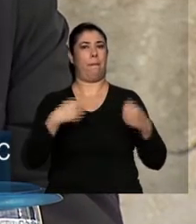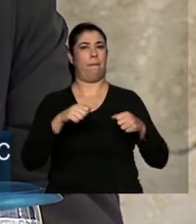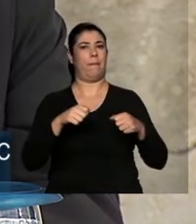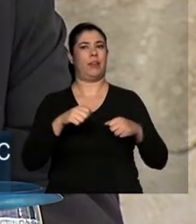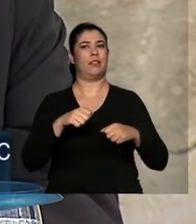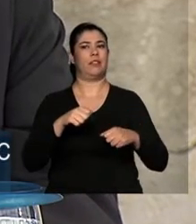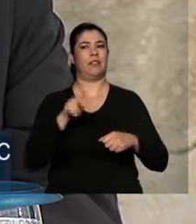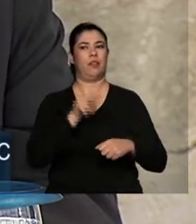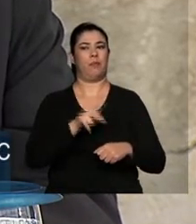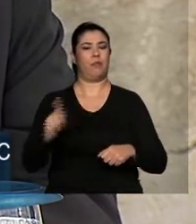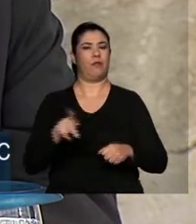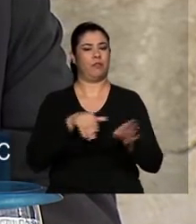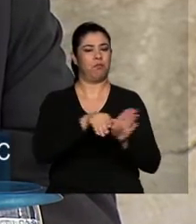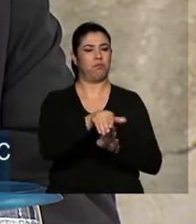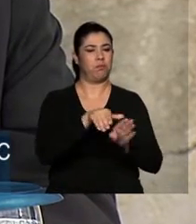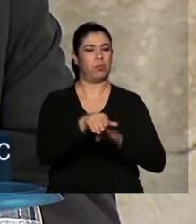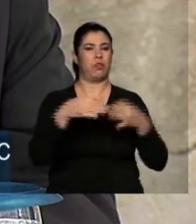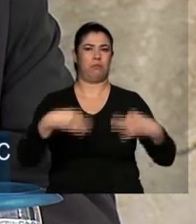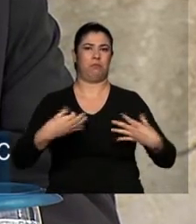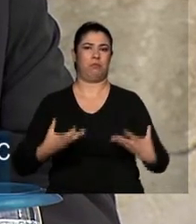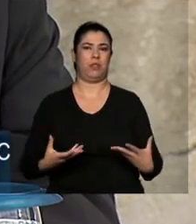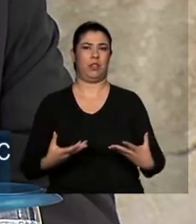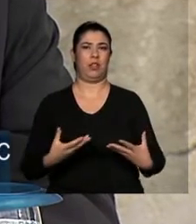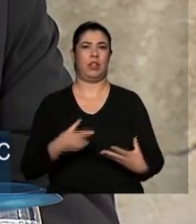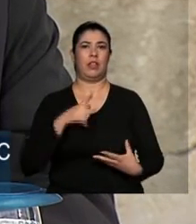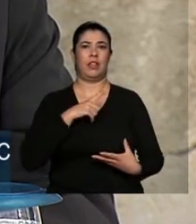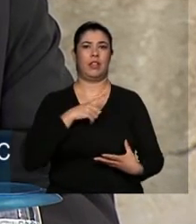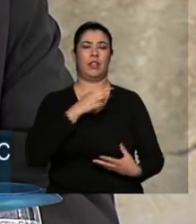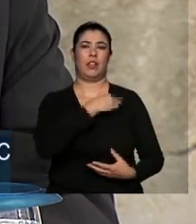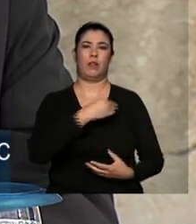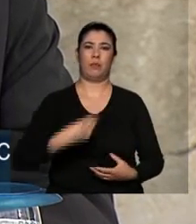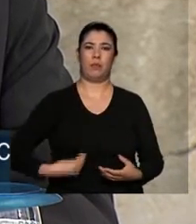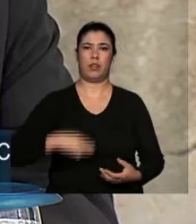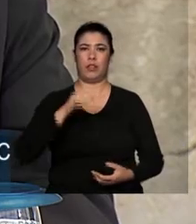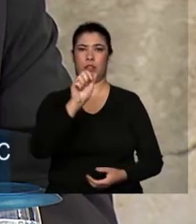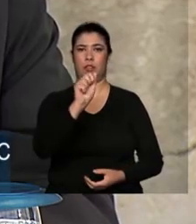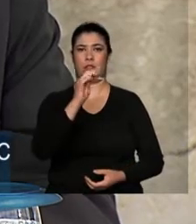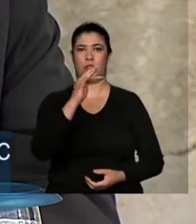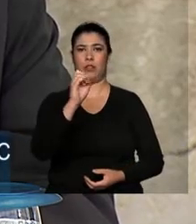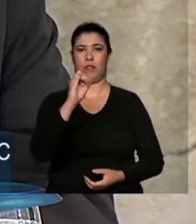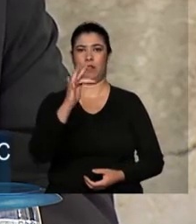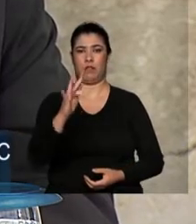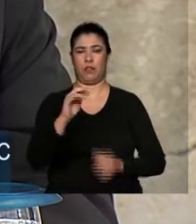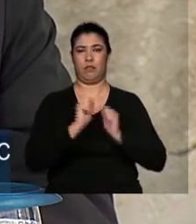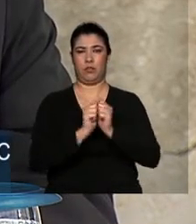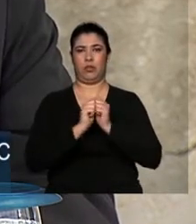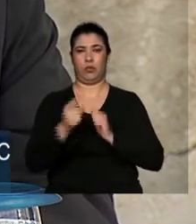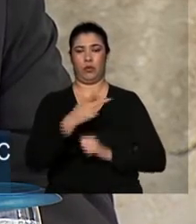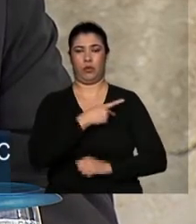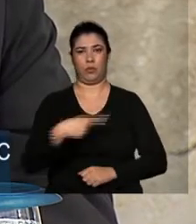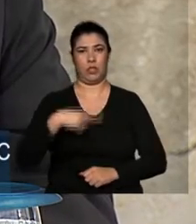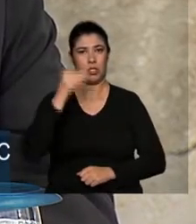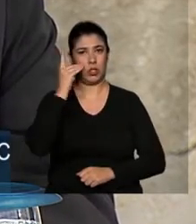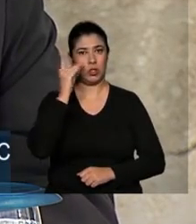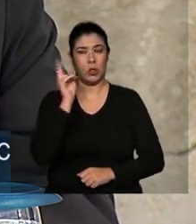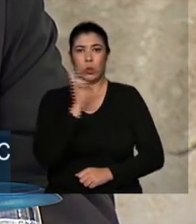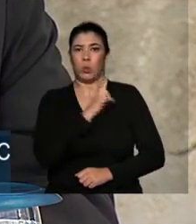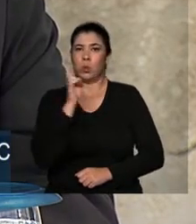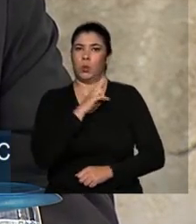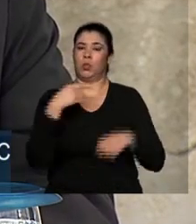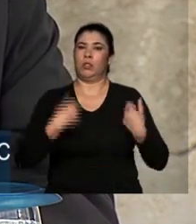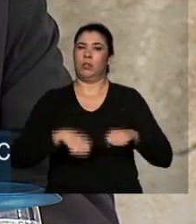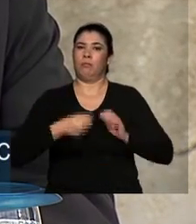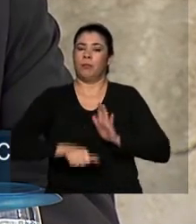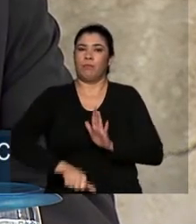do ministro Guilherme Afif, encampada pela presidenta Dilma, é urgente. Não é só oportuna, é premente.